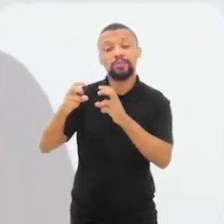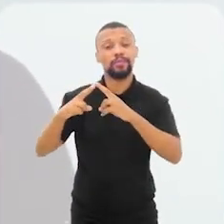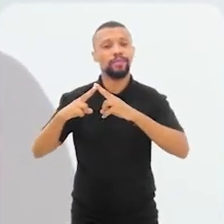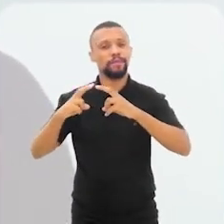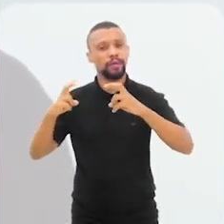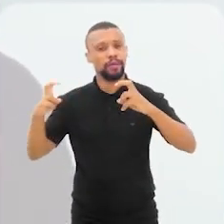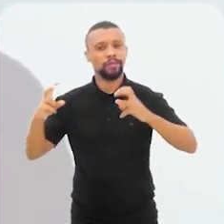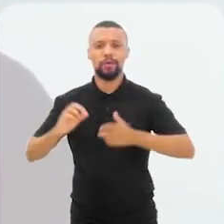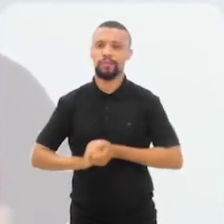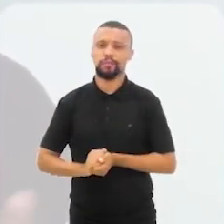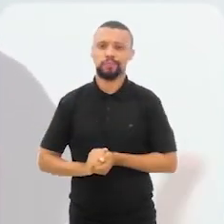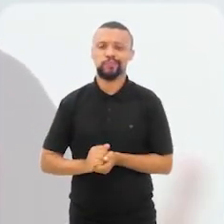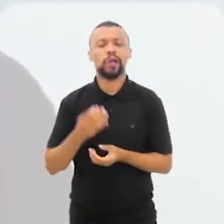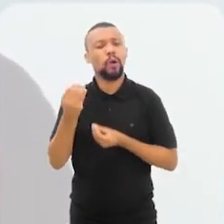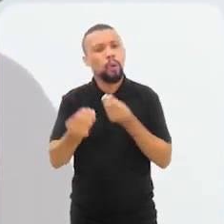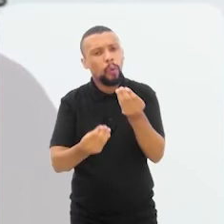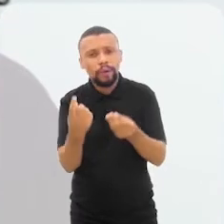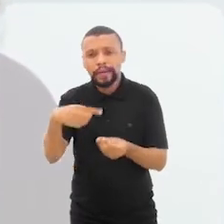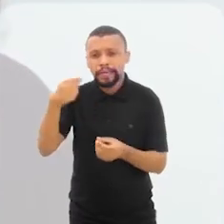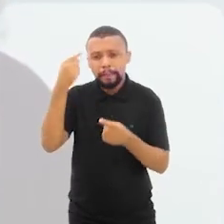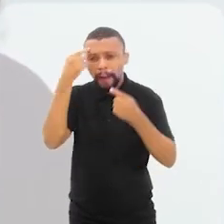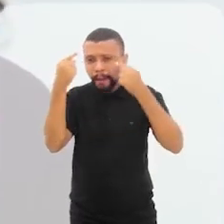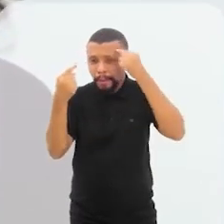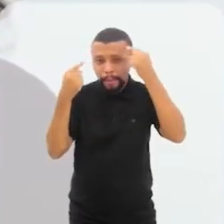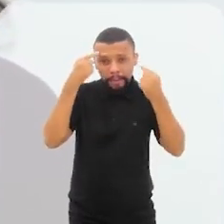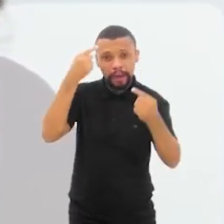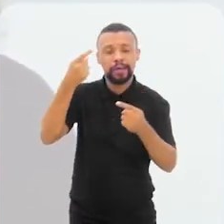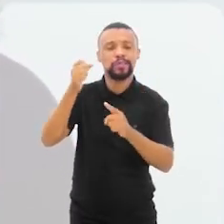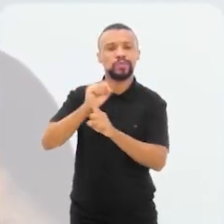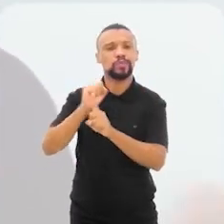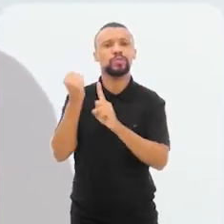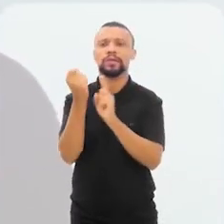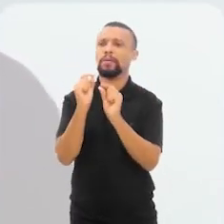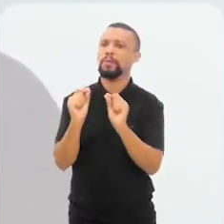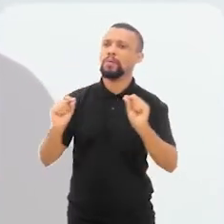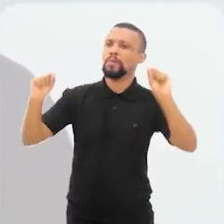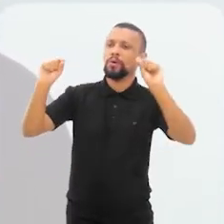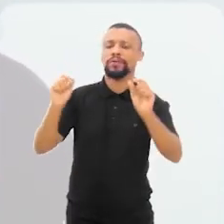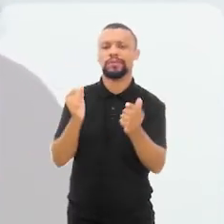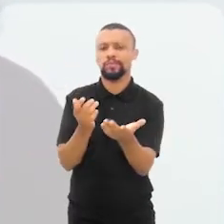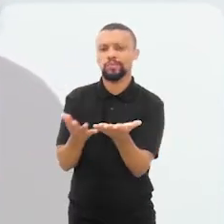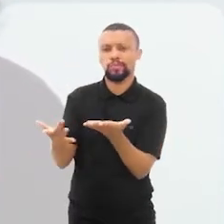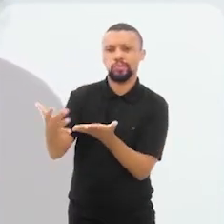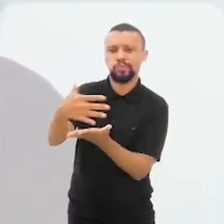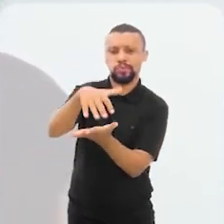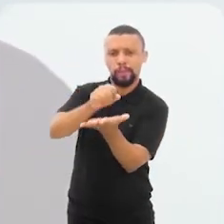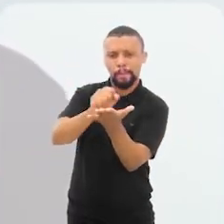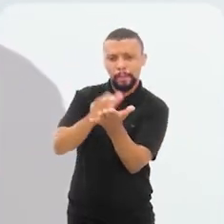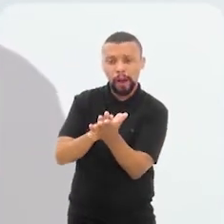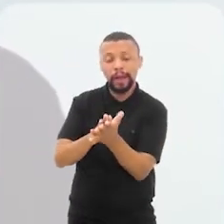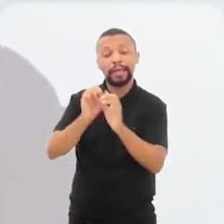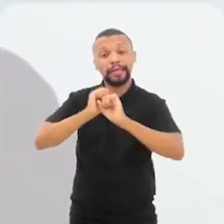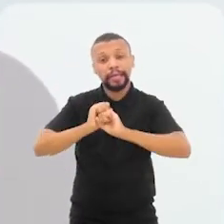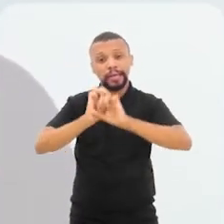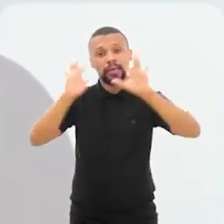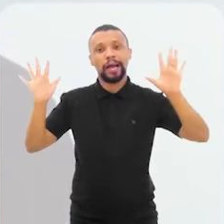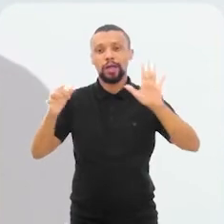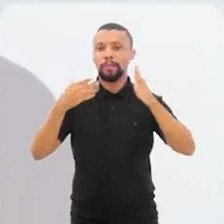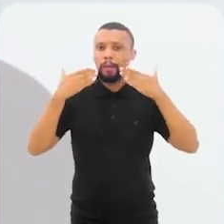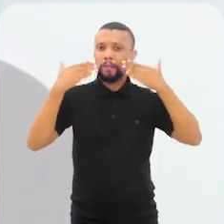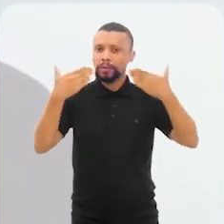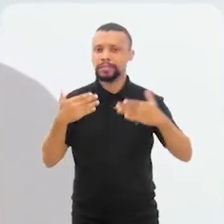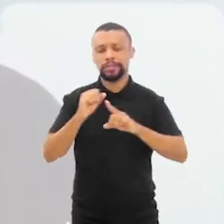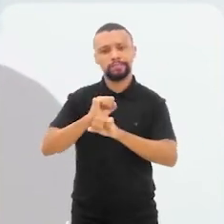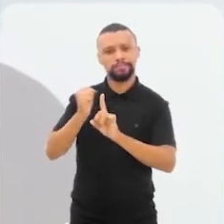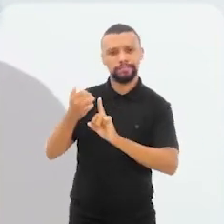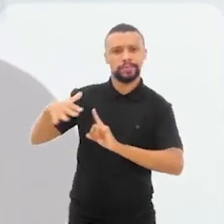Florianópolis, de que maneira esses inovadores sociais estão mapeados e visíveis para a